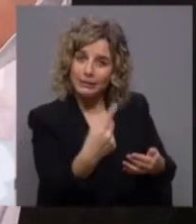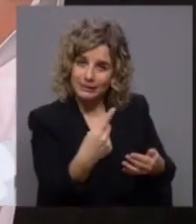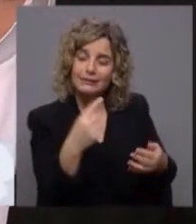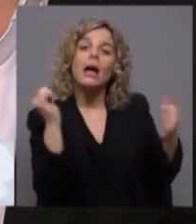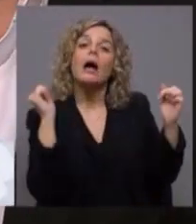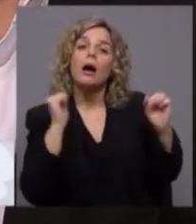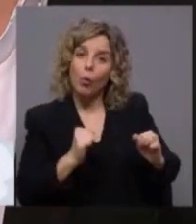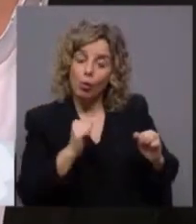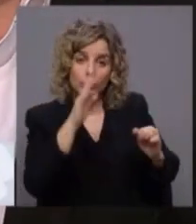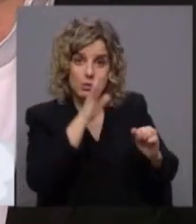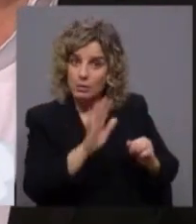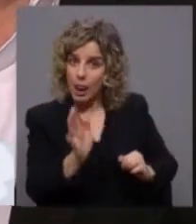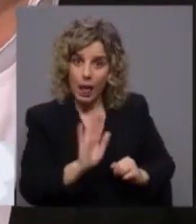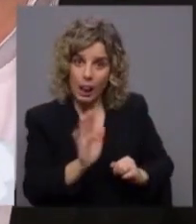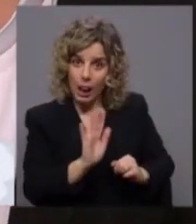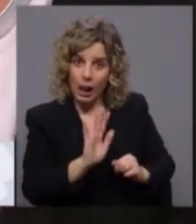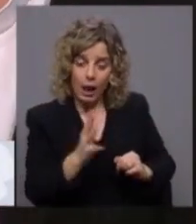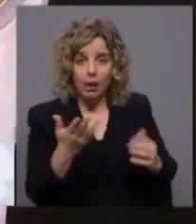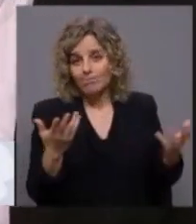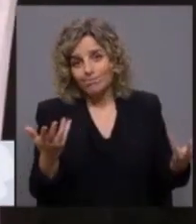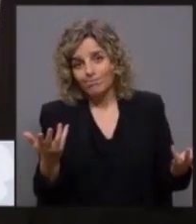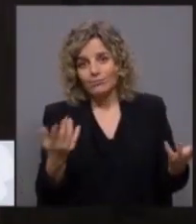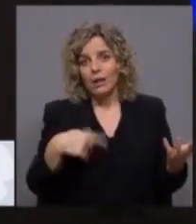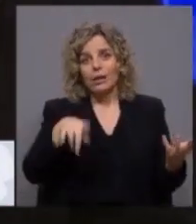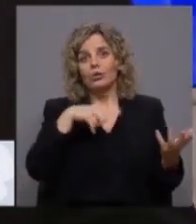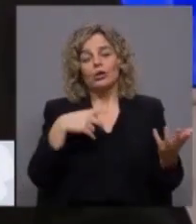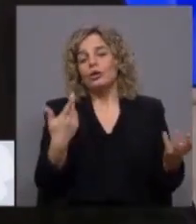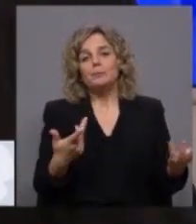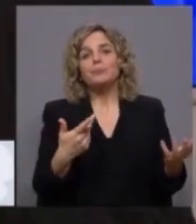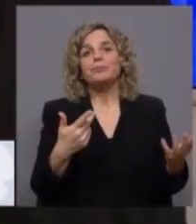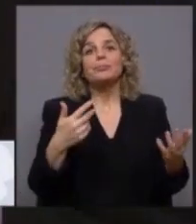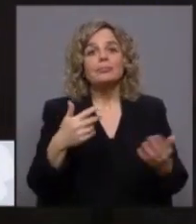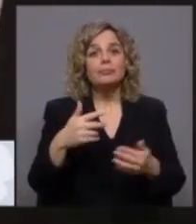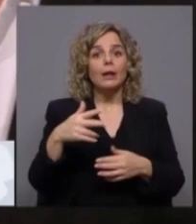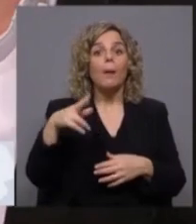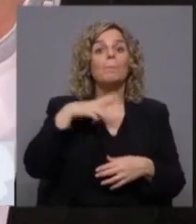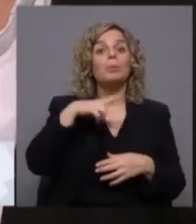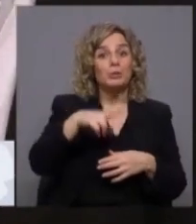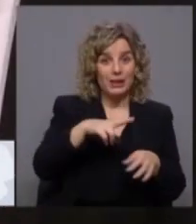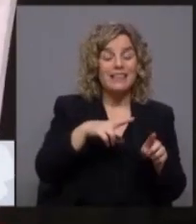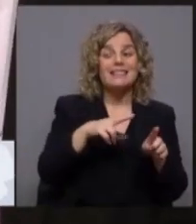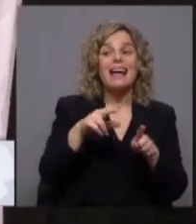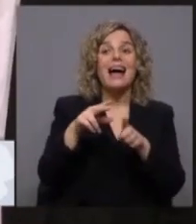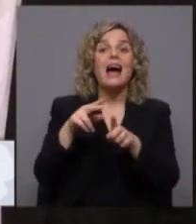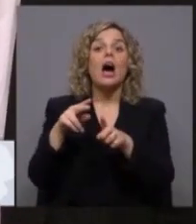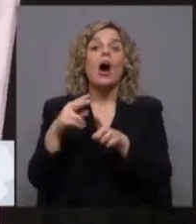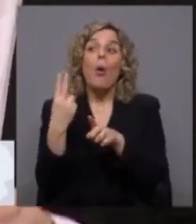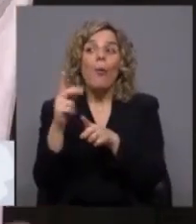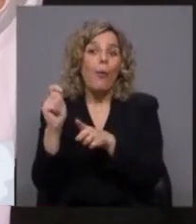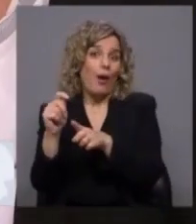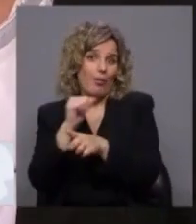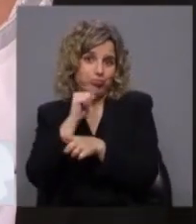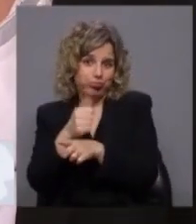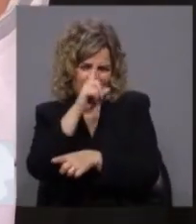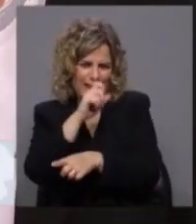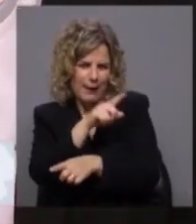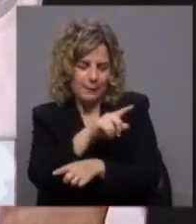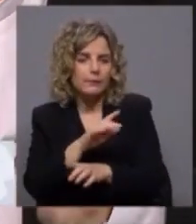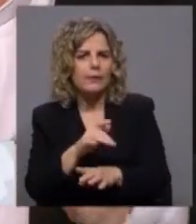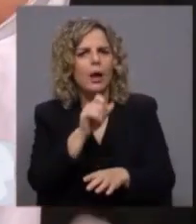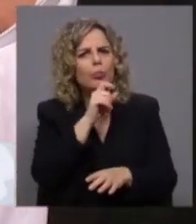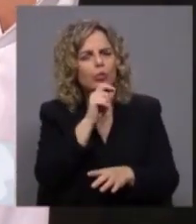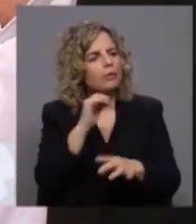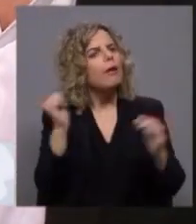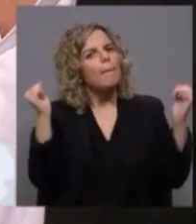provavelmente não passaríamos muito depois da presidência portuguesa da União Europeia. Lembra-se disso. Nós podemos fazer um pacto